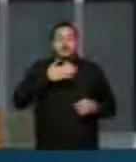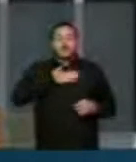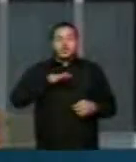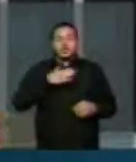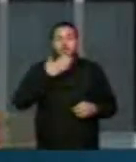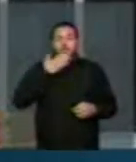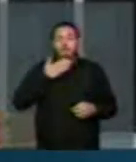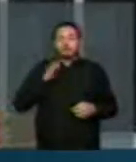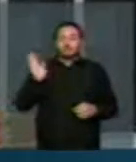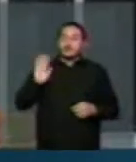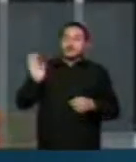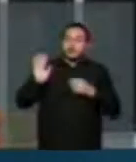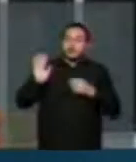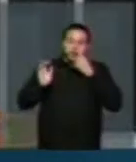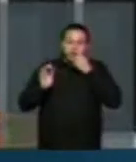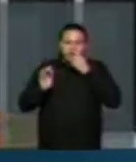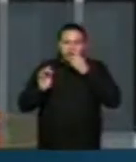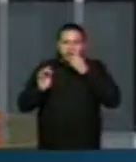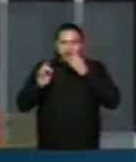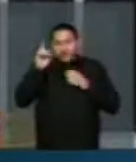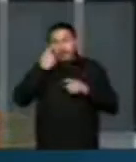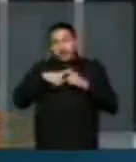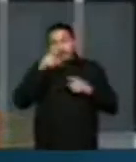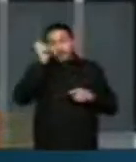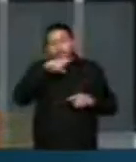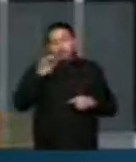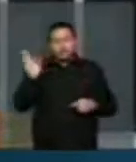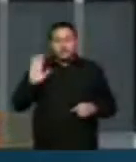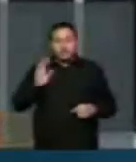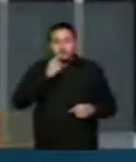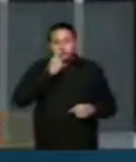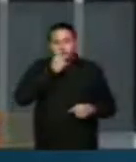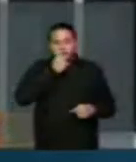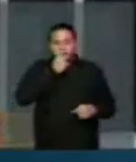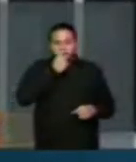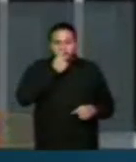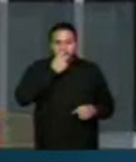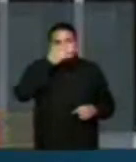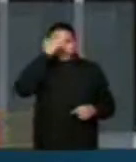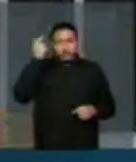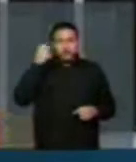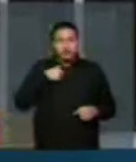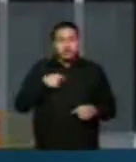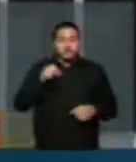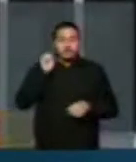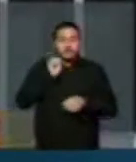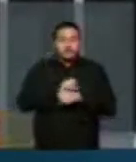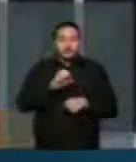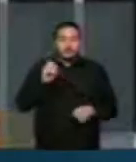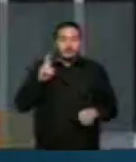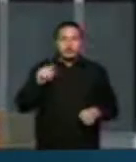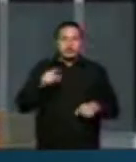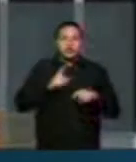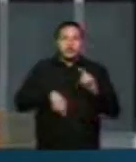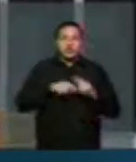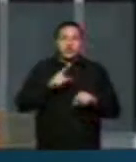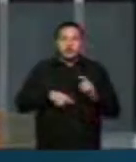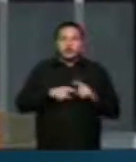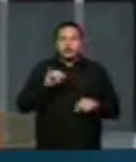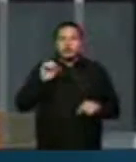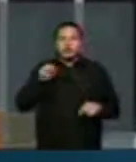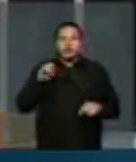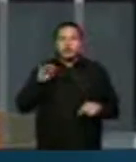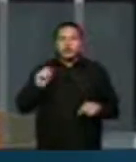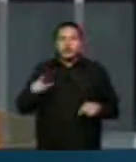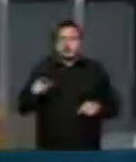porque é muito difícil a gente se despedir de alguém que deixe uma obra material e imaterial tão